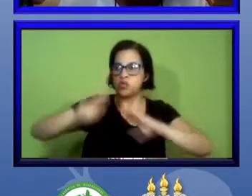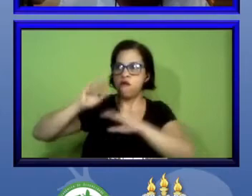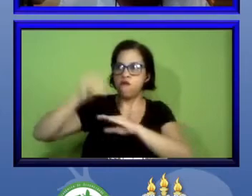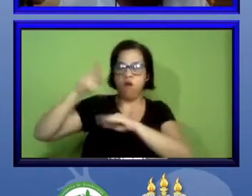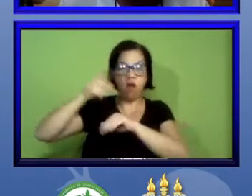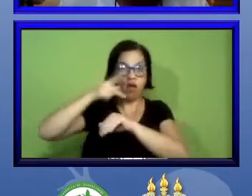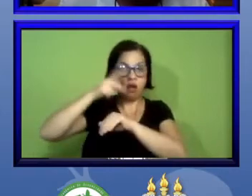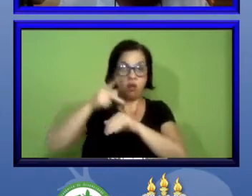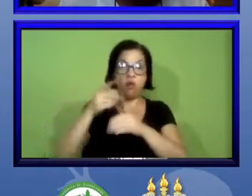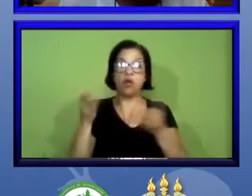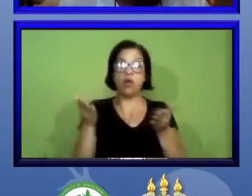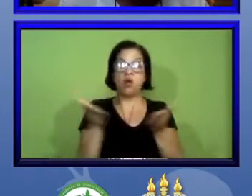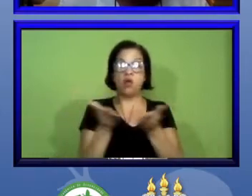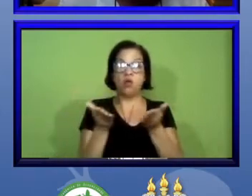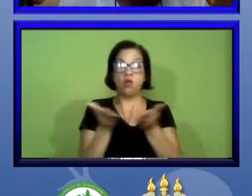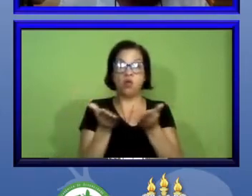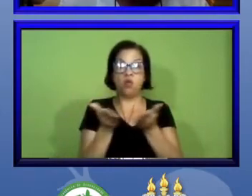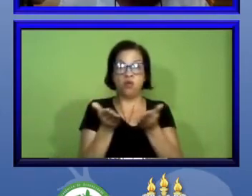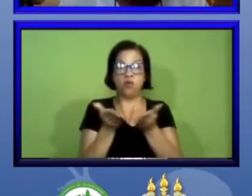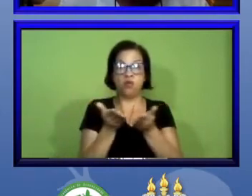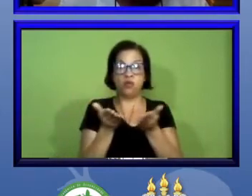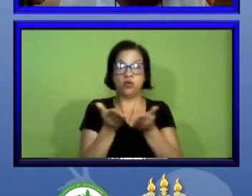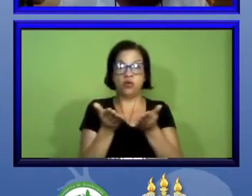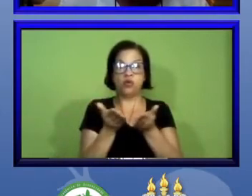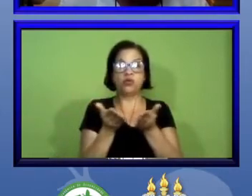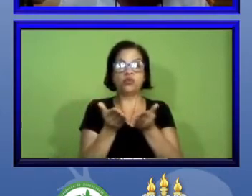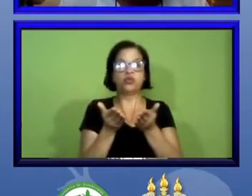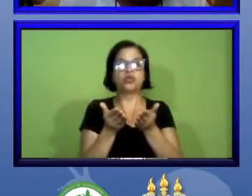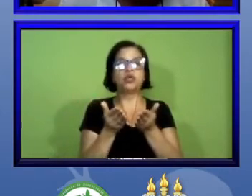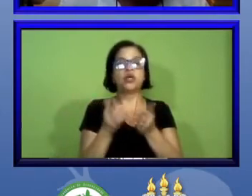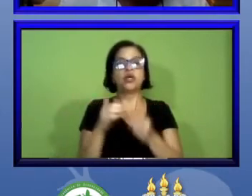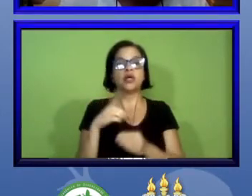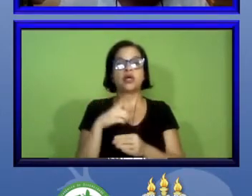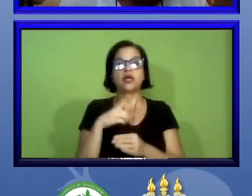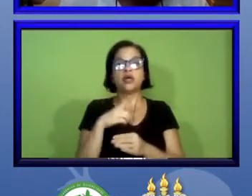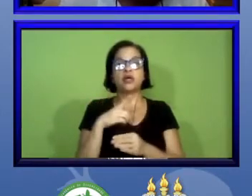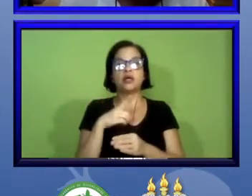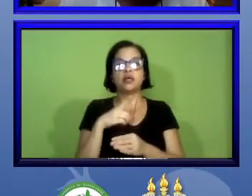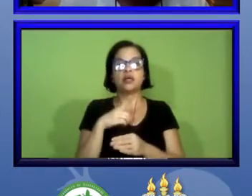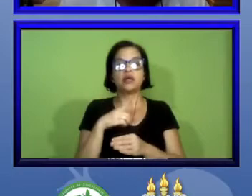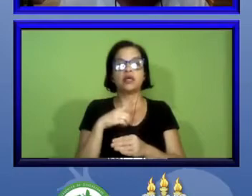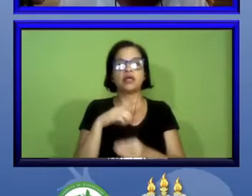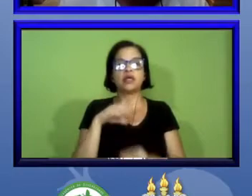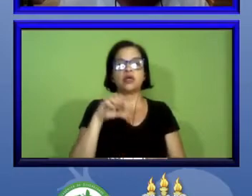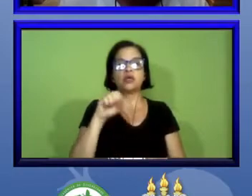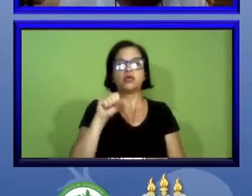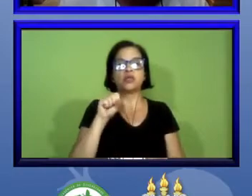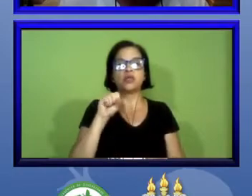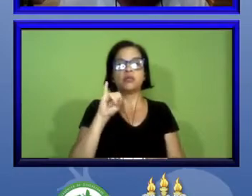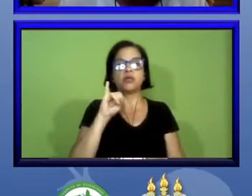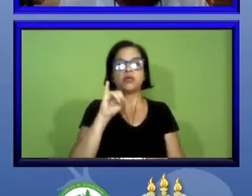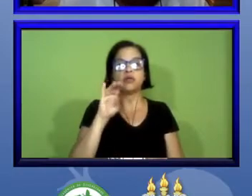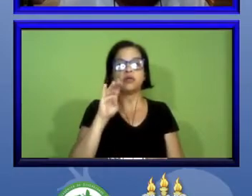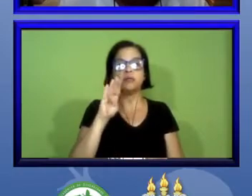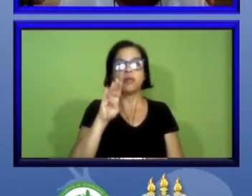hoje estão no CIVBR e elas foram